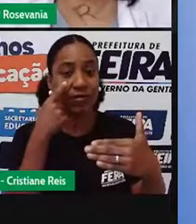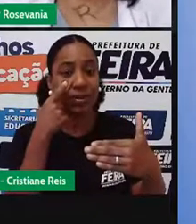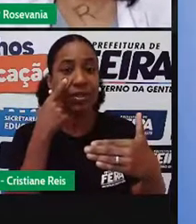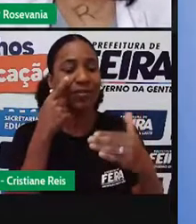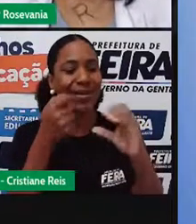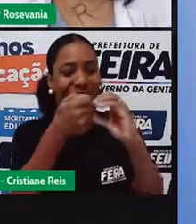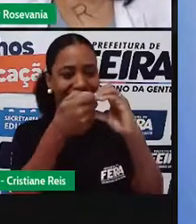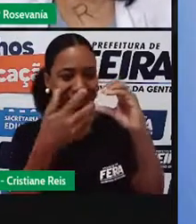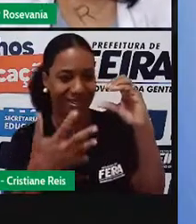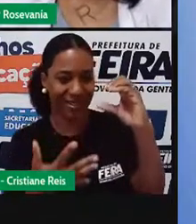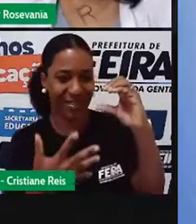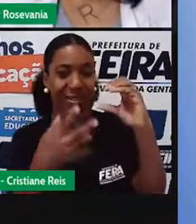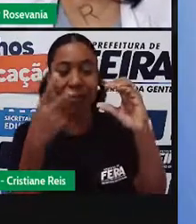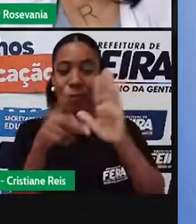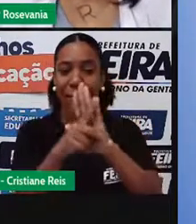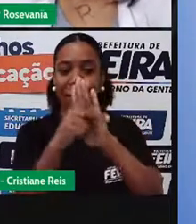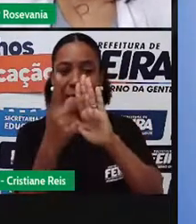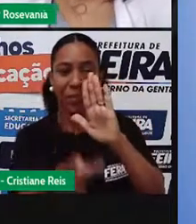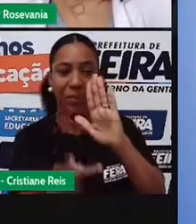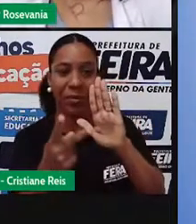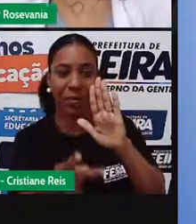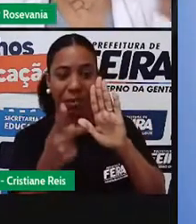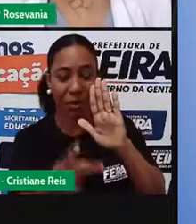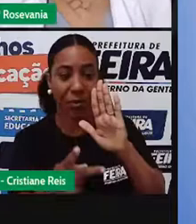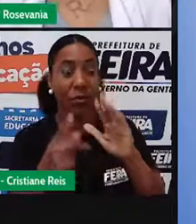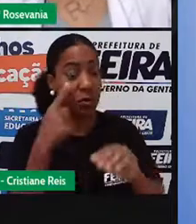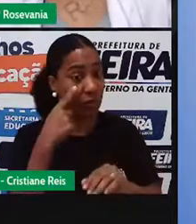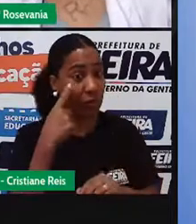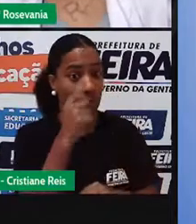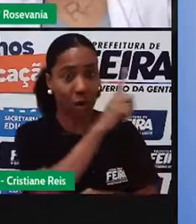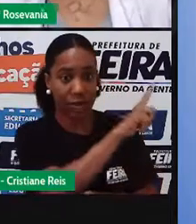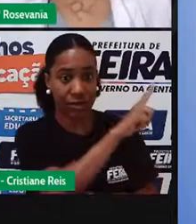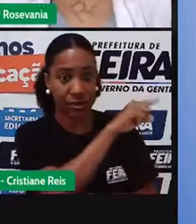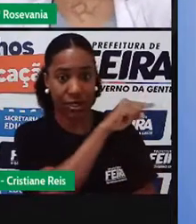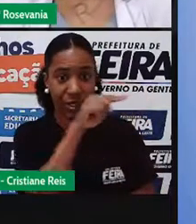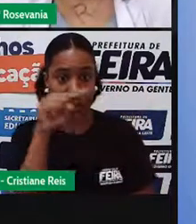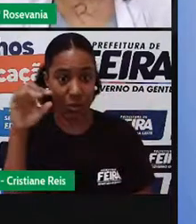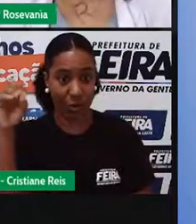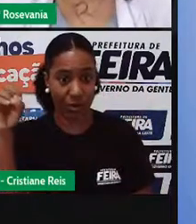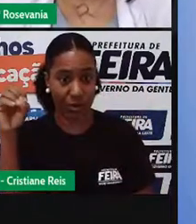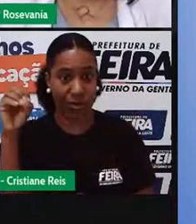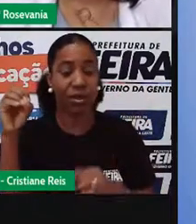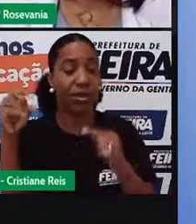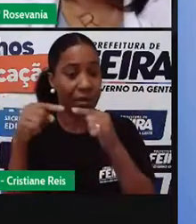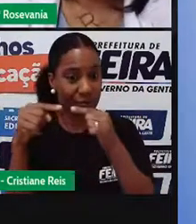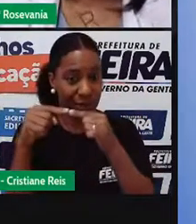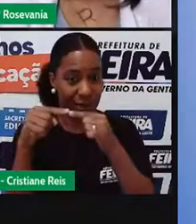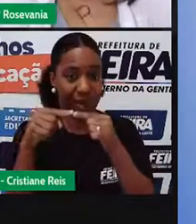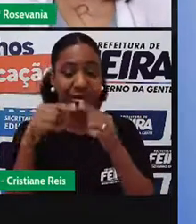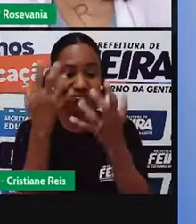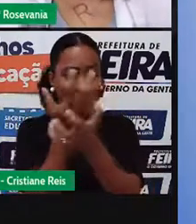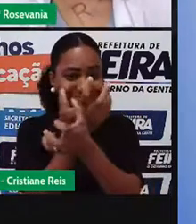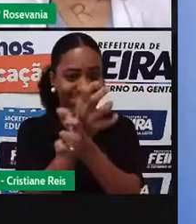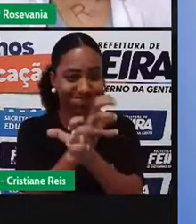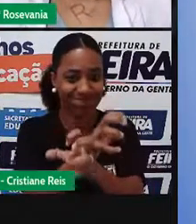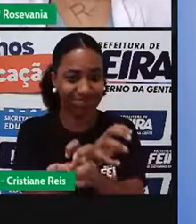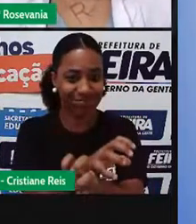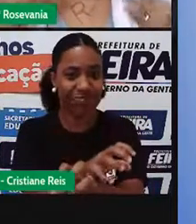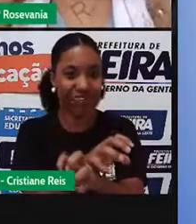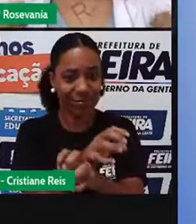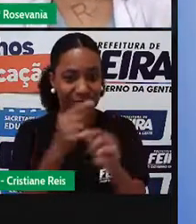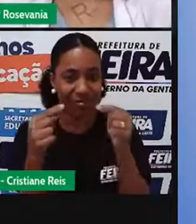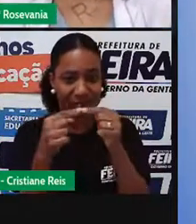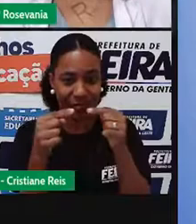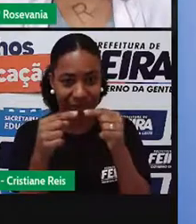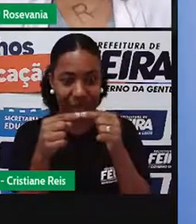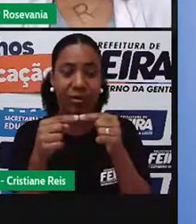características, no caso, quando você vai andando do leste para o oeste, você vai chegando mais nas características do sertão. Então, nós vamos ter,